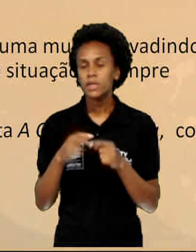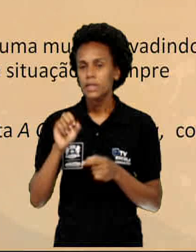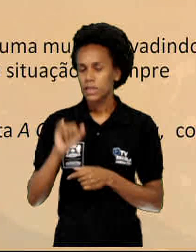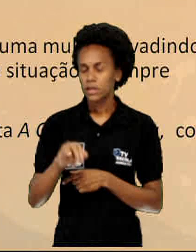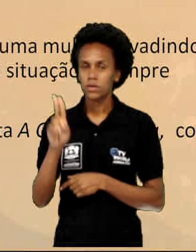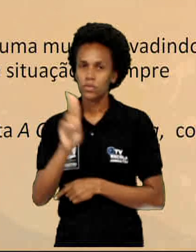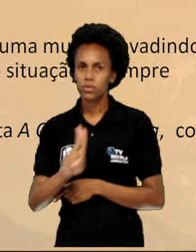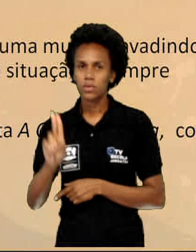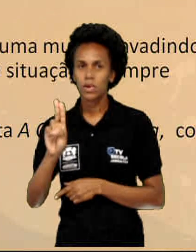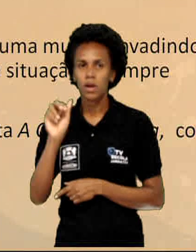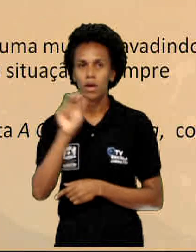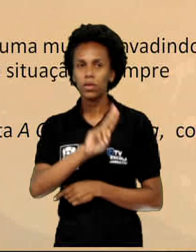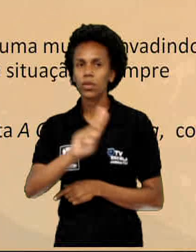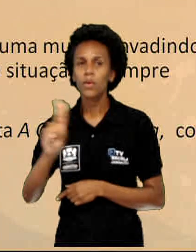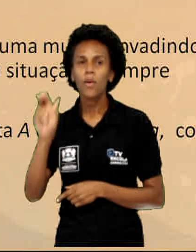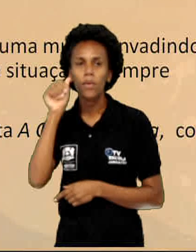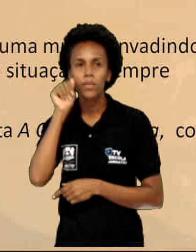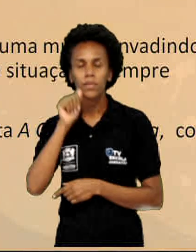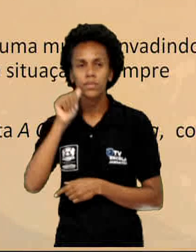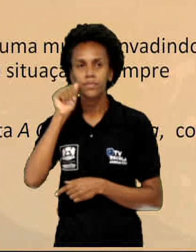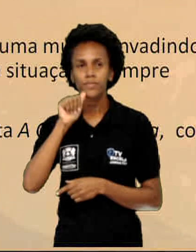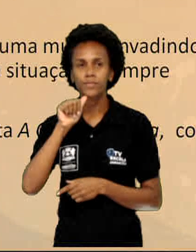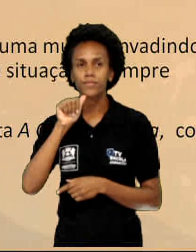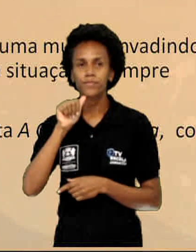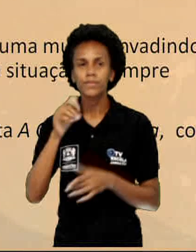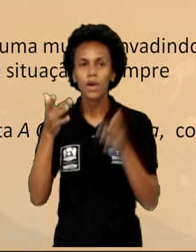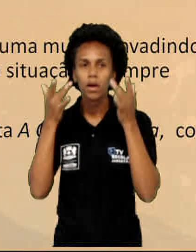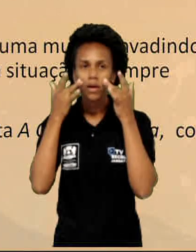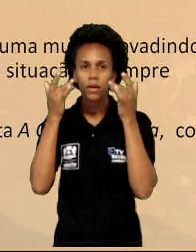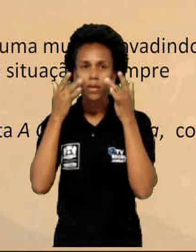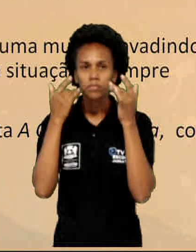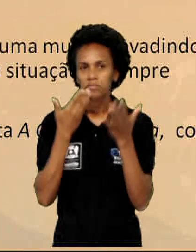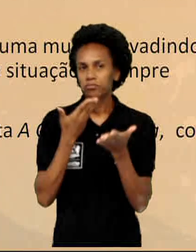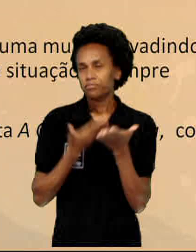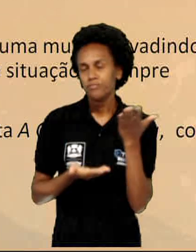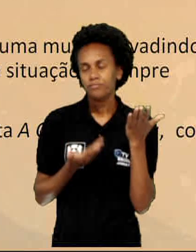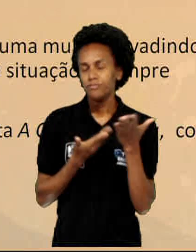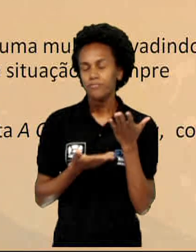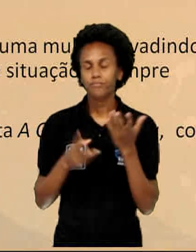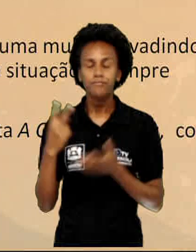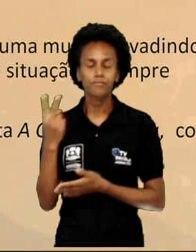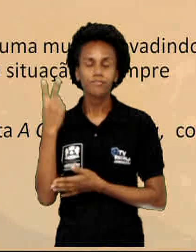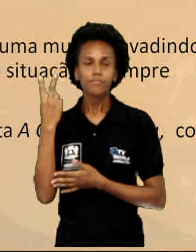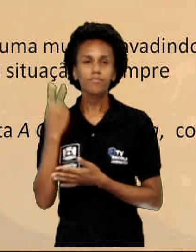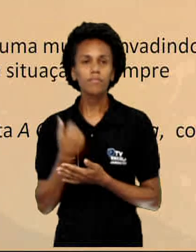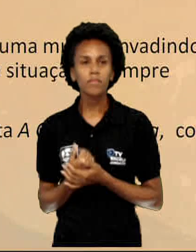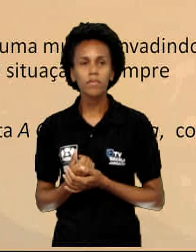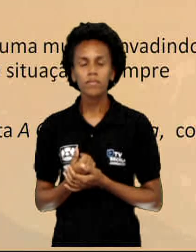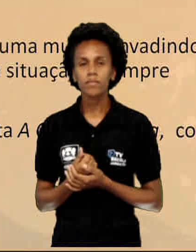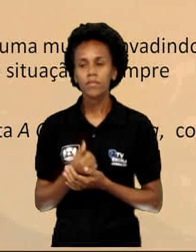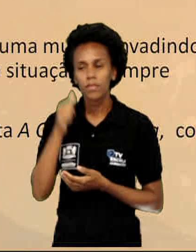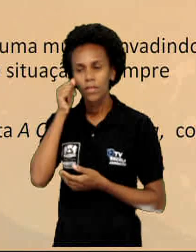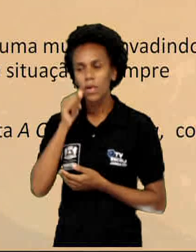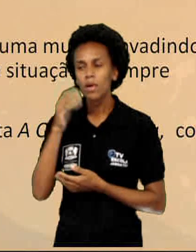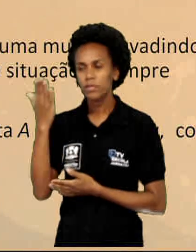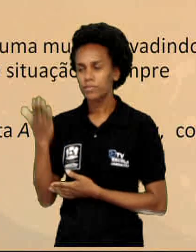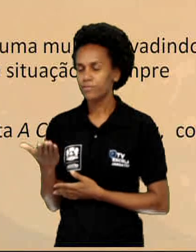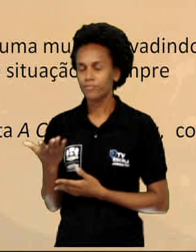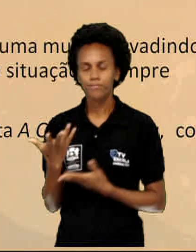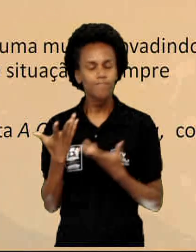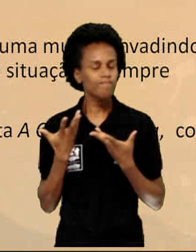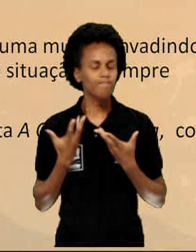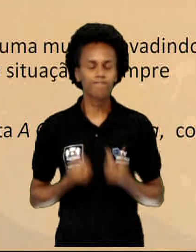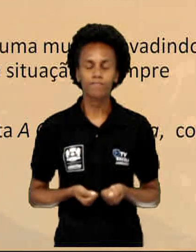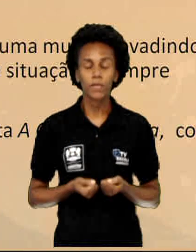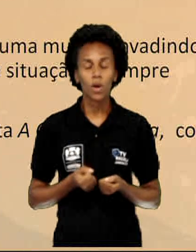o nome de uma mulher, a peça perderia a credibilidade. Chiquinha se recusou e falou, ou vai com